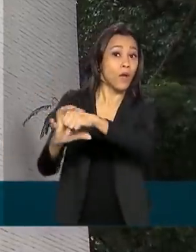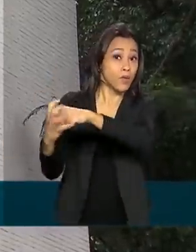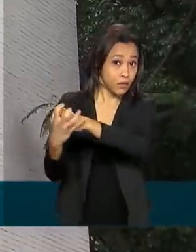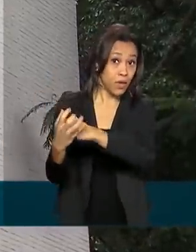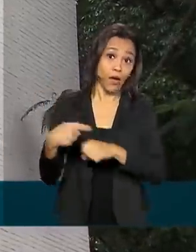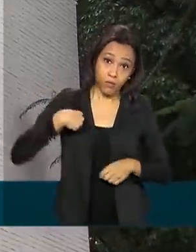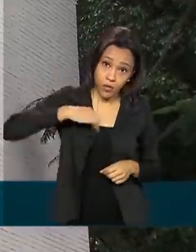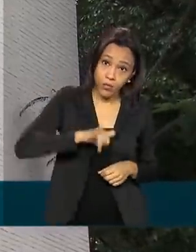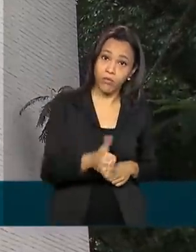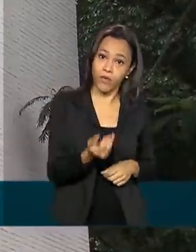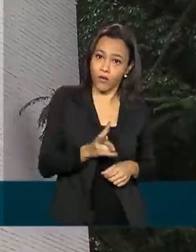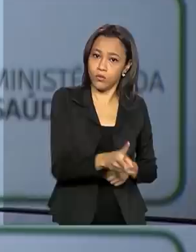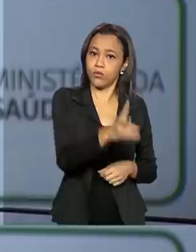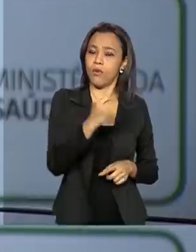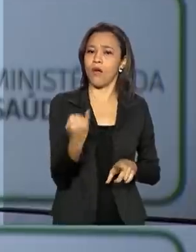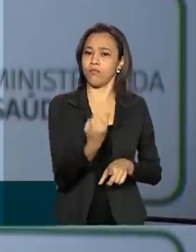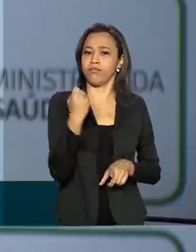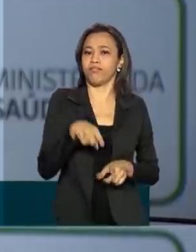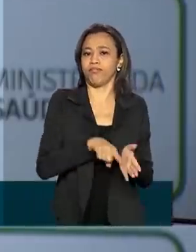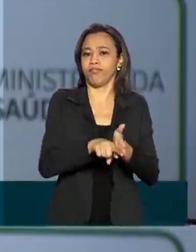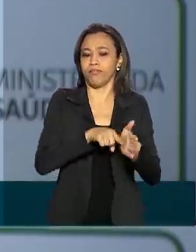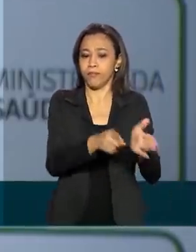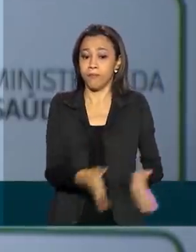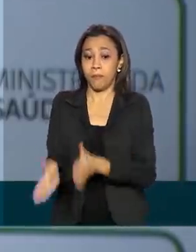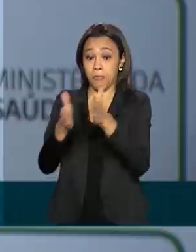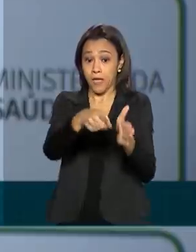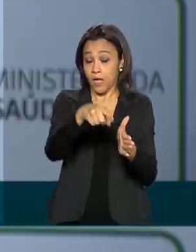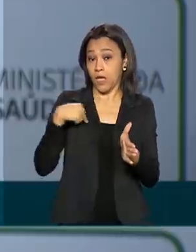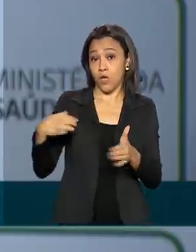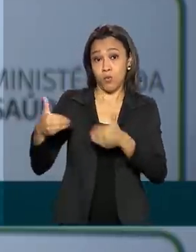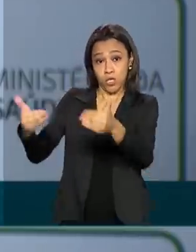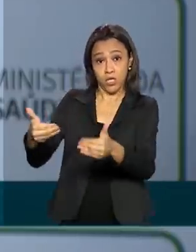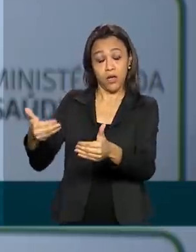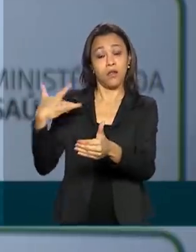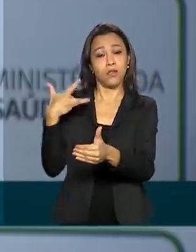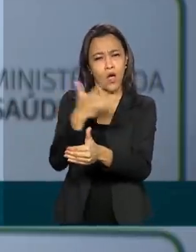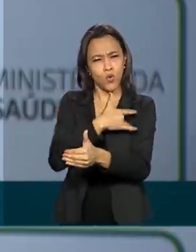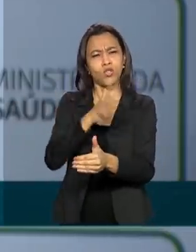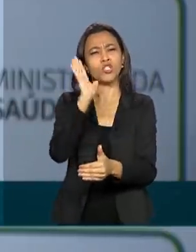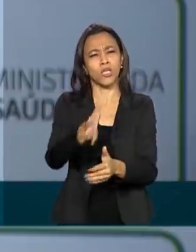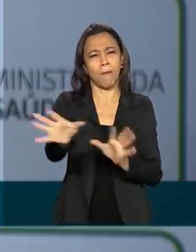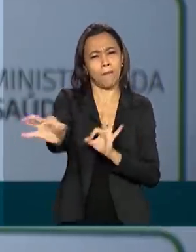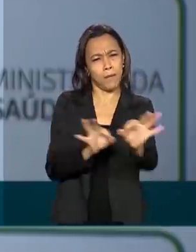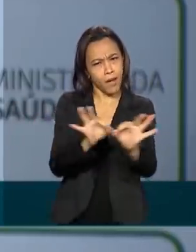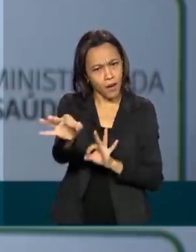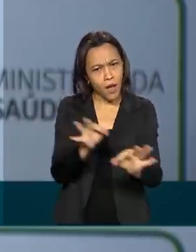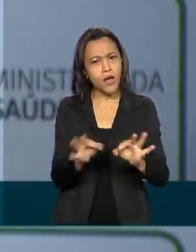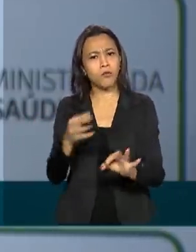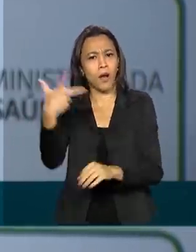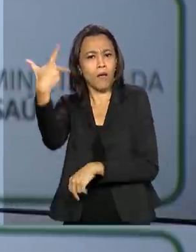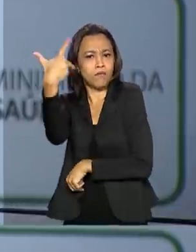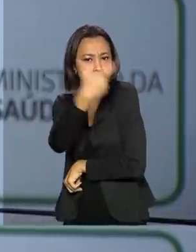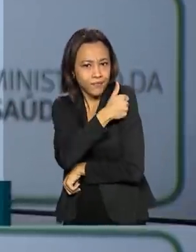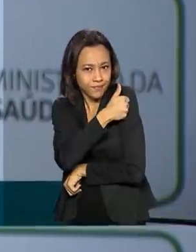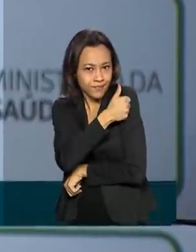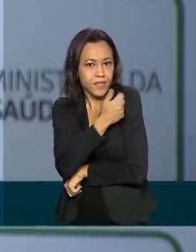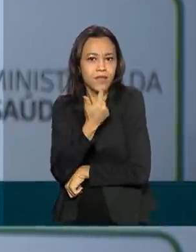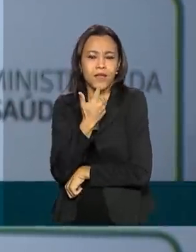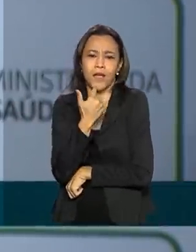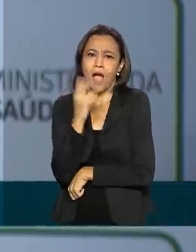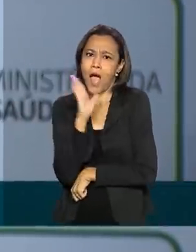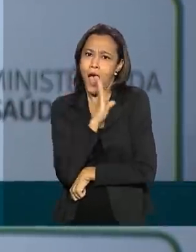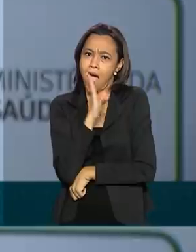Saúde já está preparado para imunizar a população assim que a vacina chegar. Em breve, nós vamos ter um